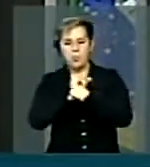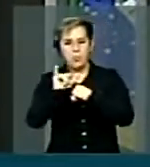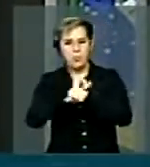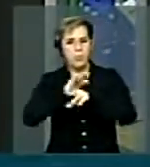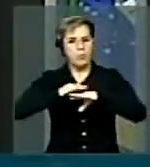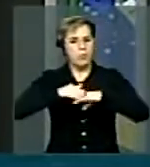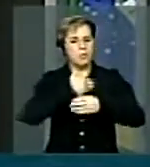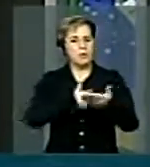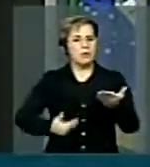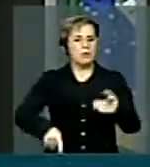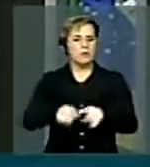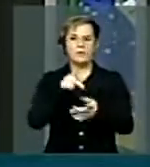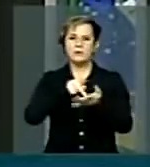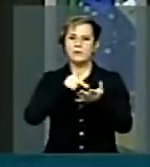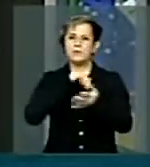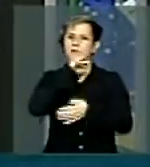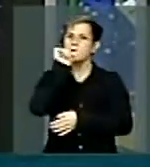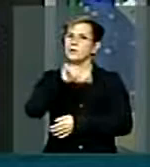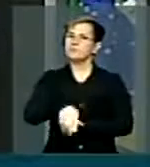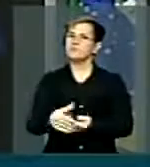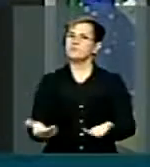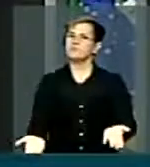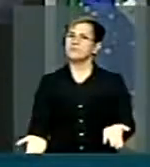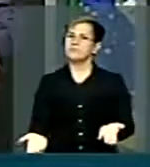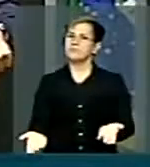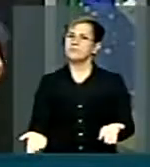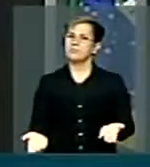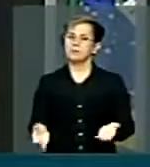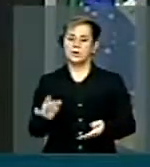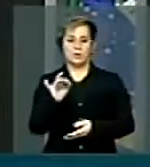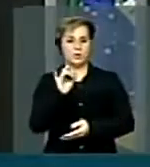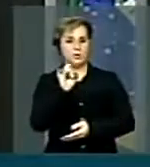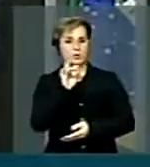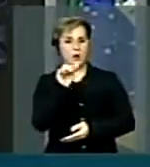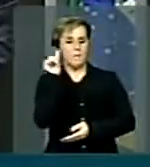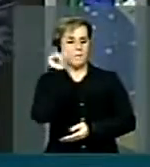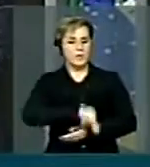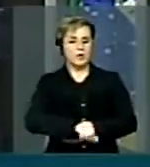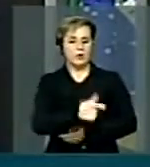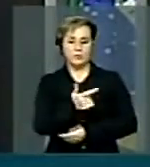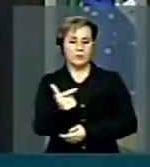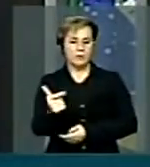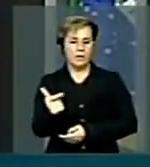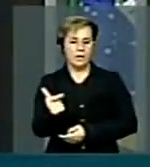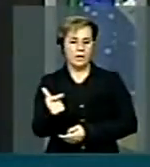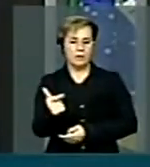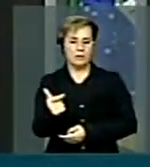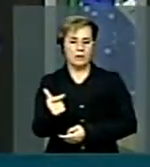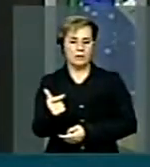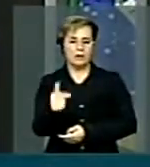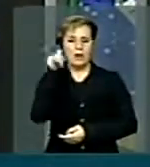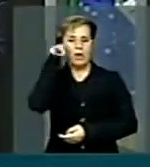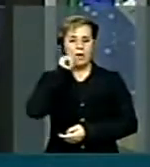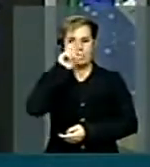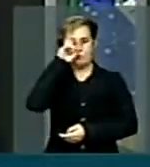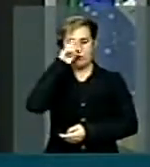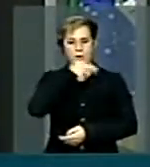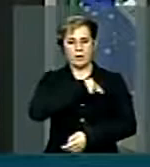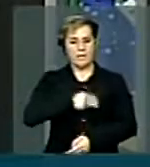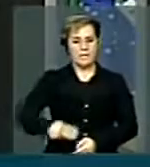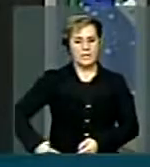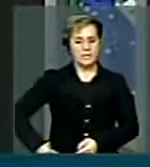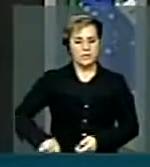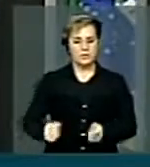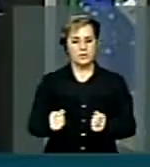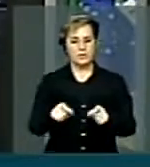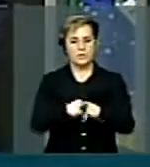é um verdadeiro fracasso. E só para não ser um verdadeiro fracasso, a senhora ministra e a